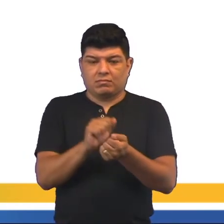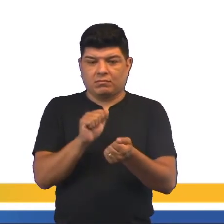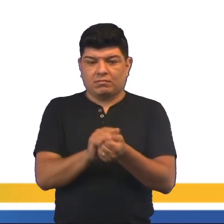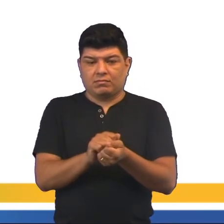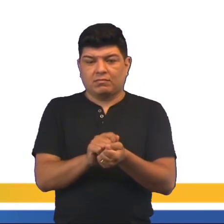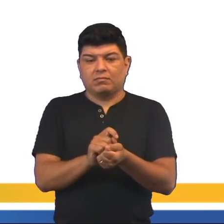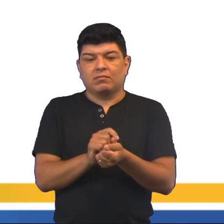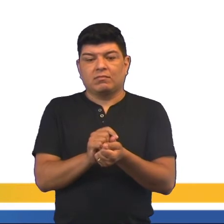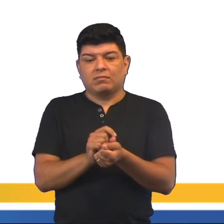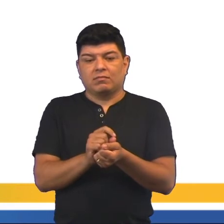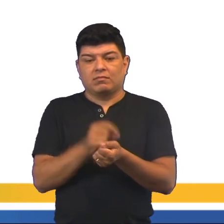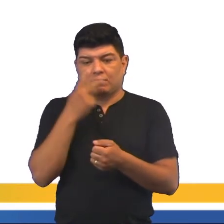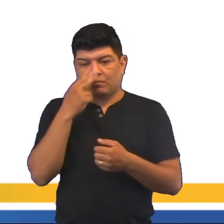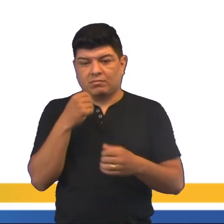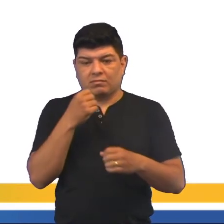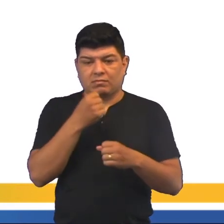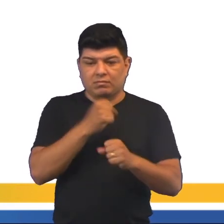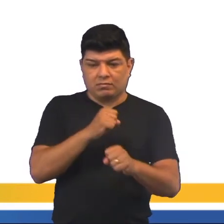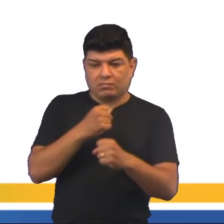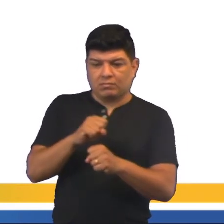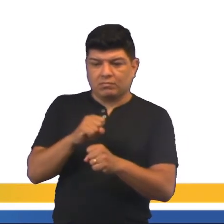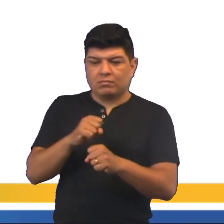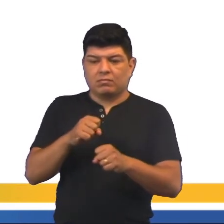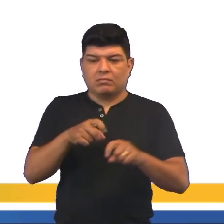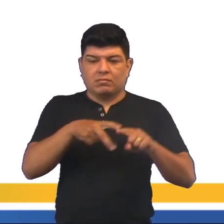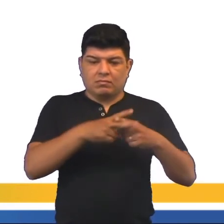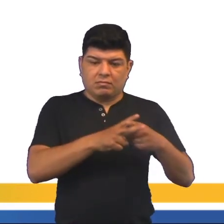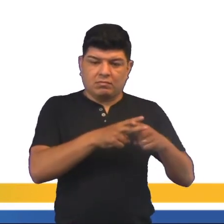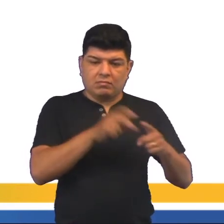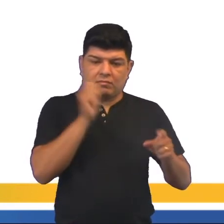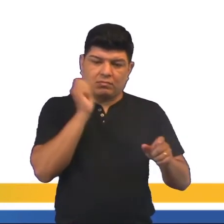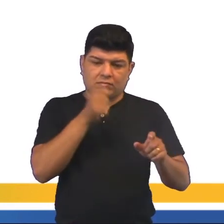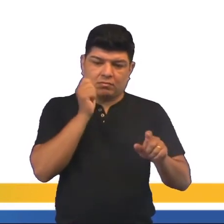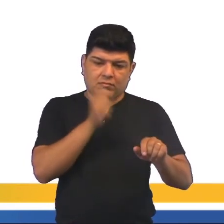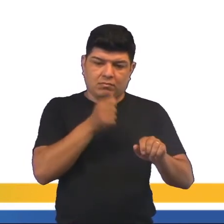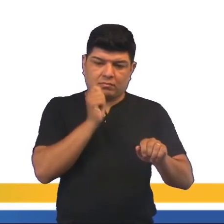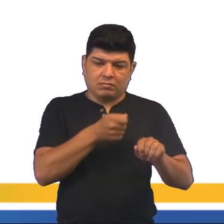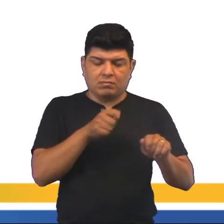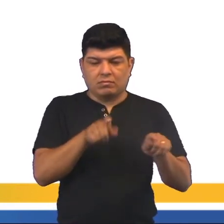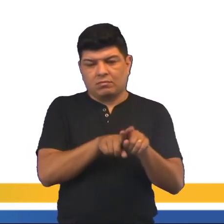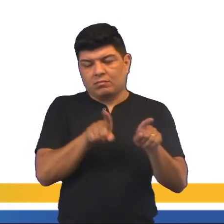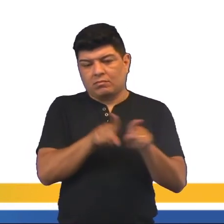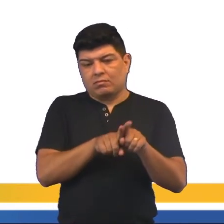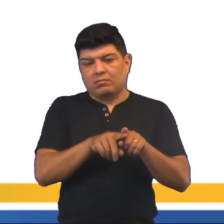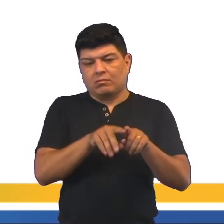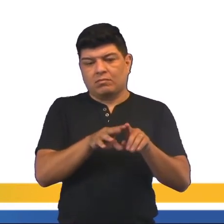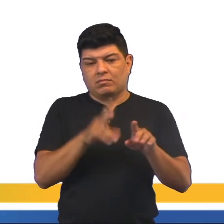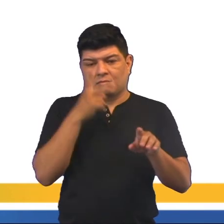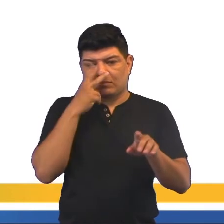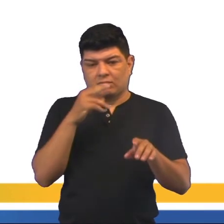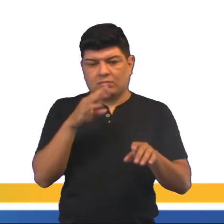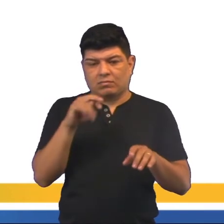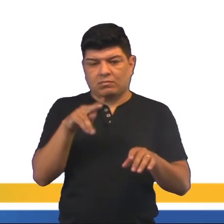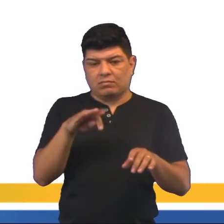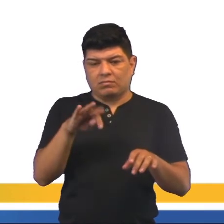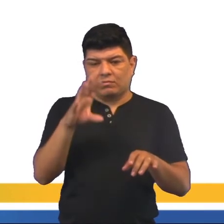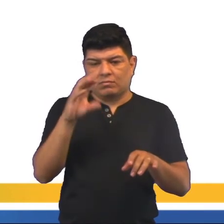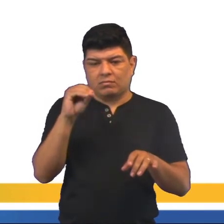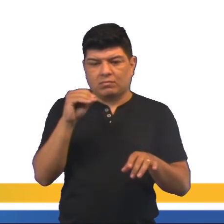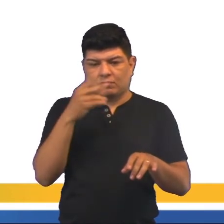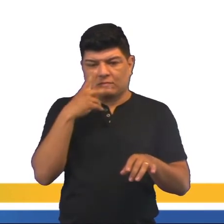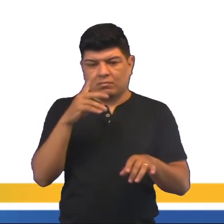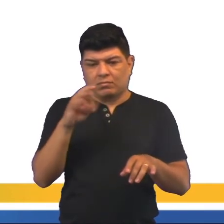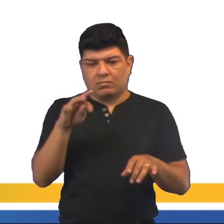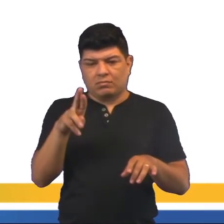lá de camareira, carpinteiro, para criar ali o cenário, o cenotécnico. O